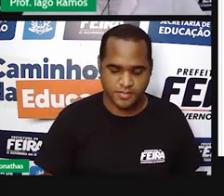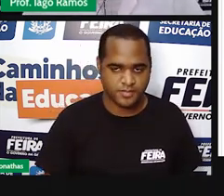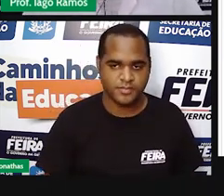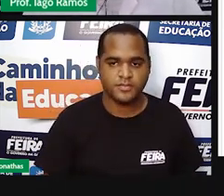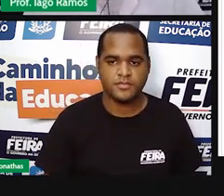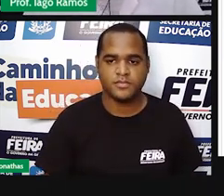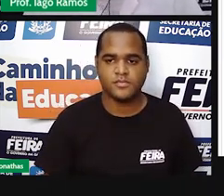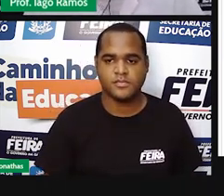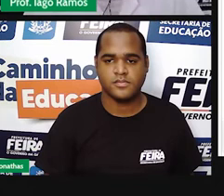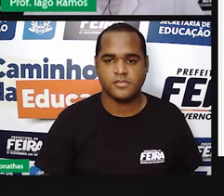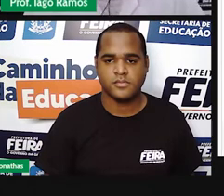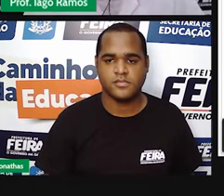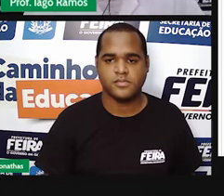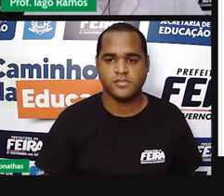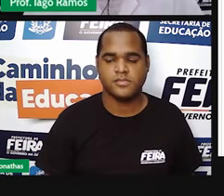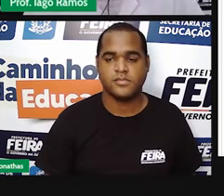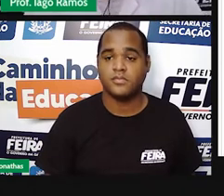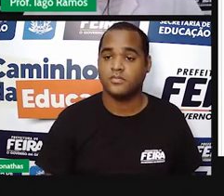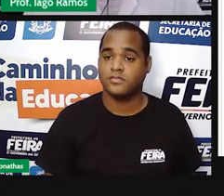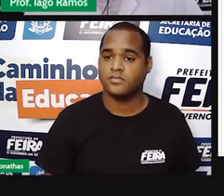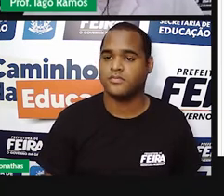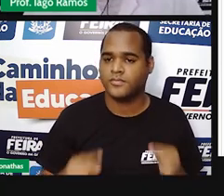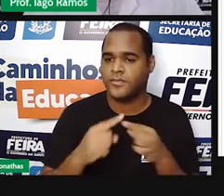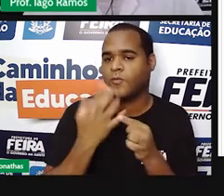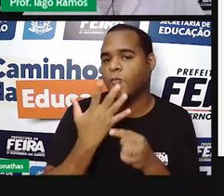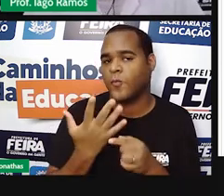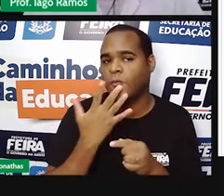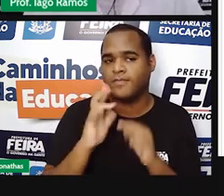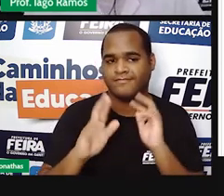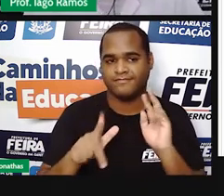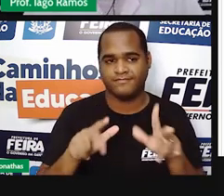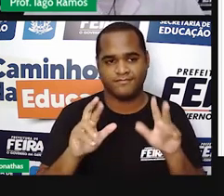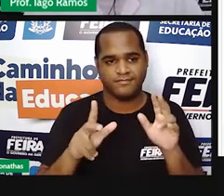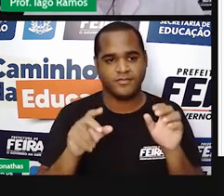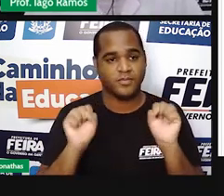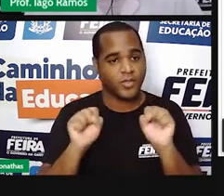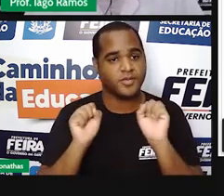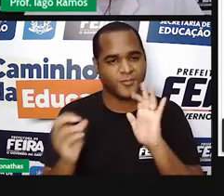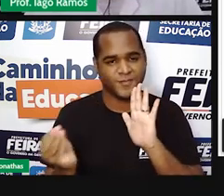Que tal a gente colocar isso de uma cor diferente, ó?